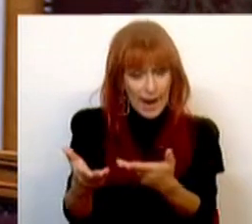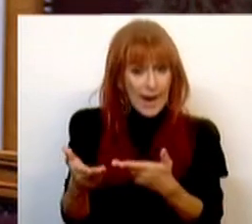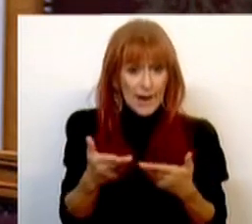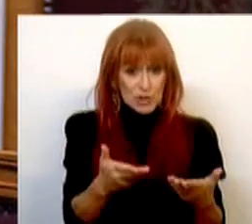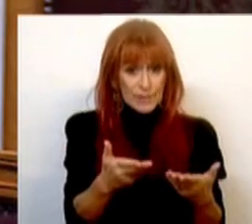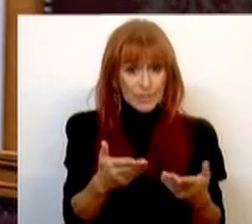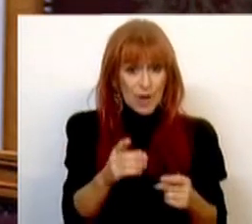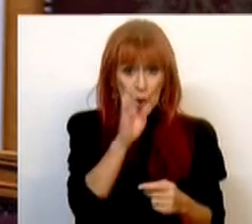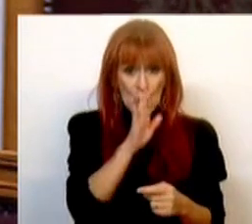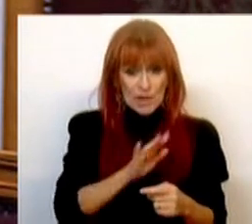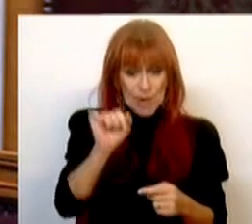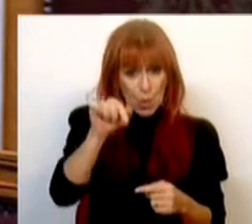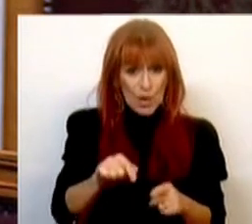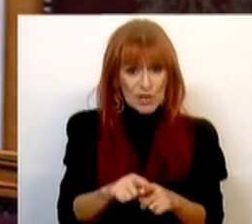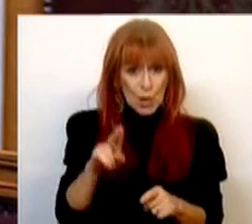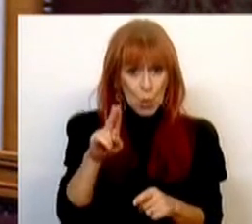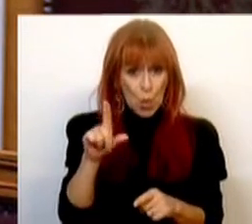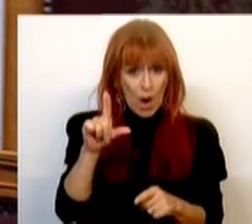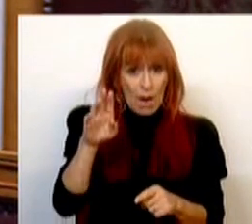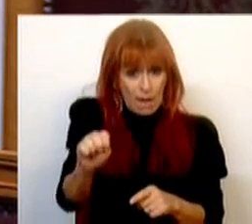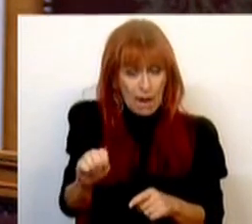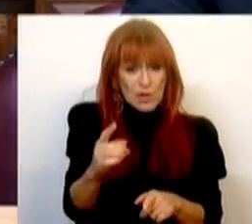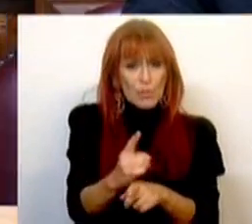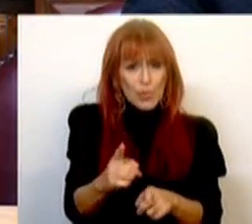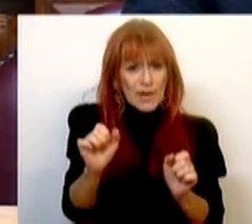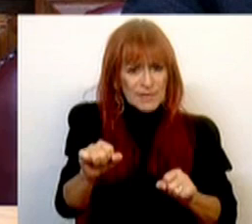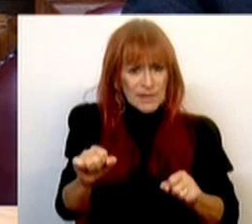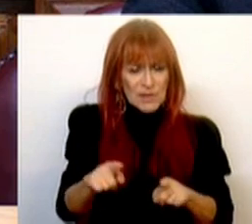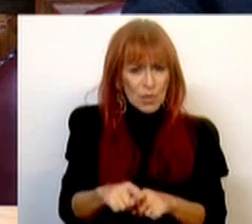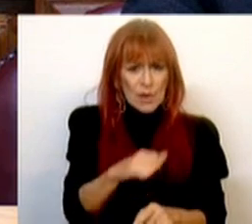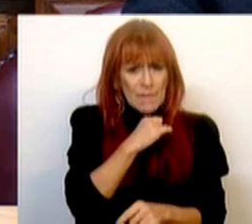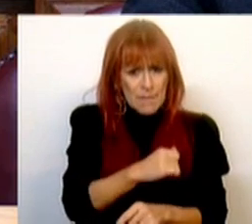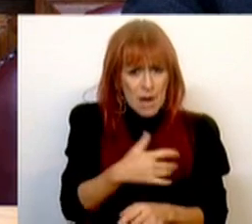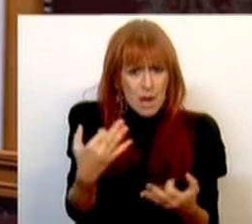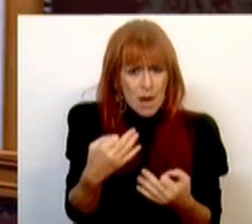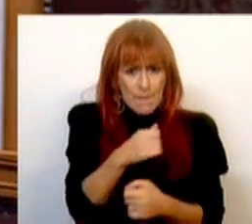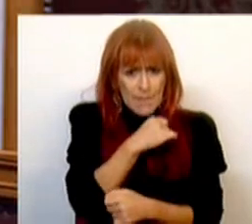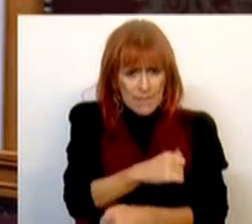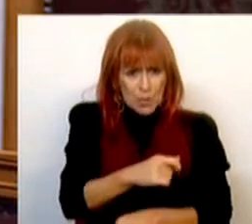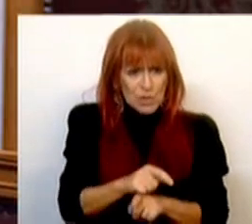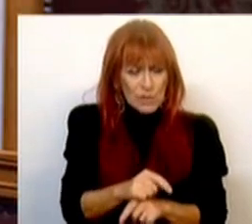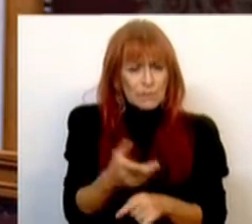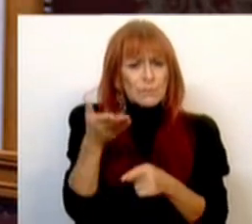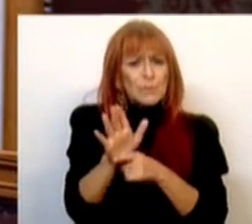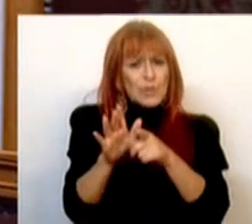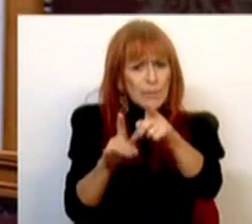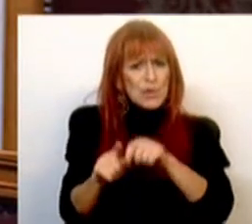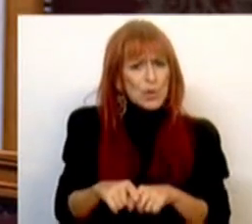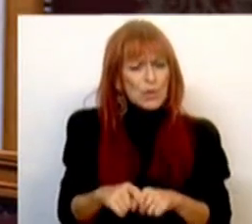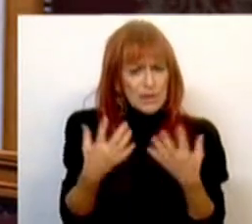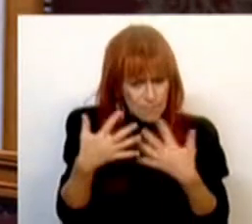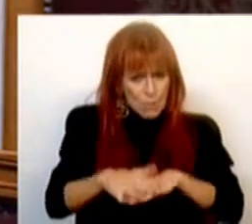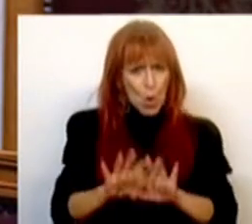concretização das ULS, que sim, permitirão nomeadamente uma